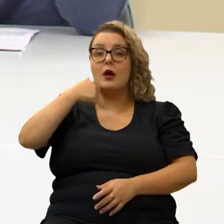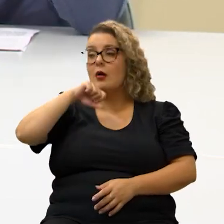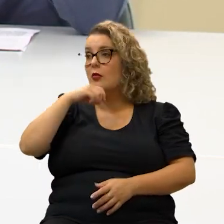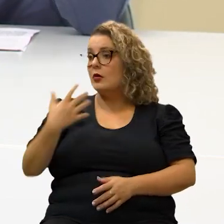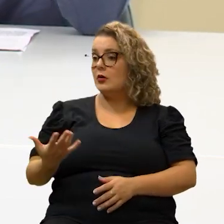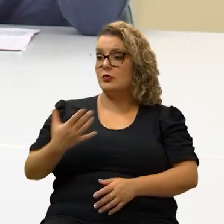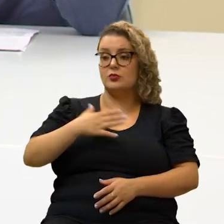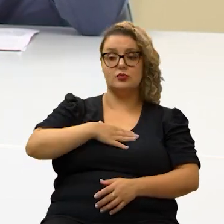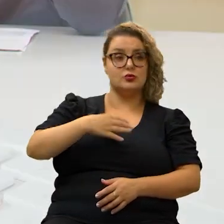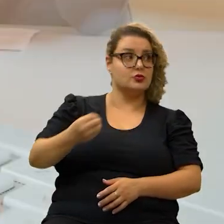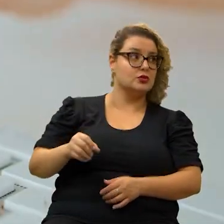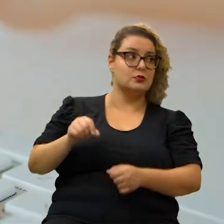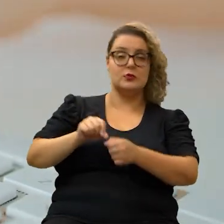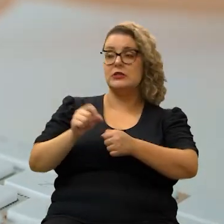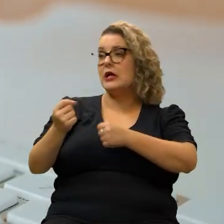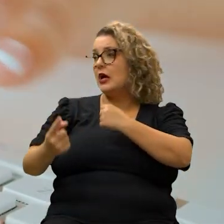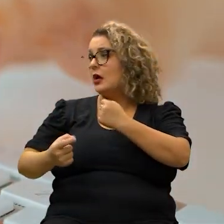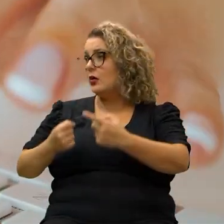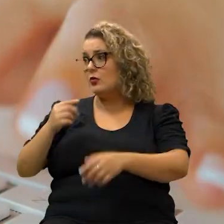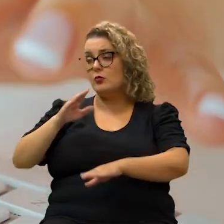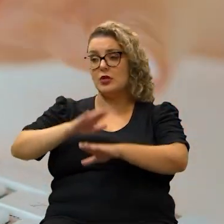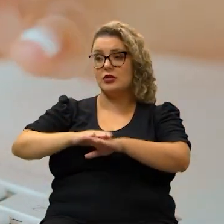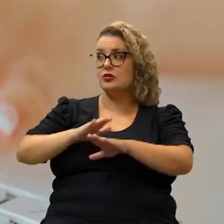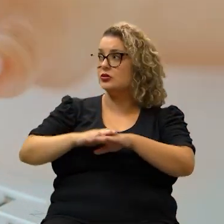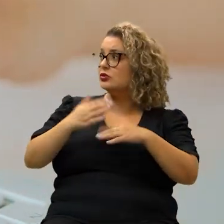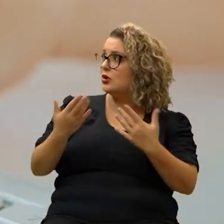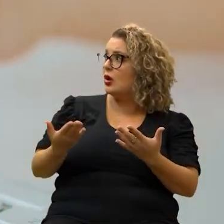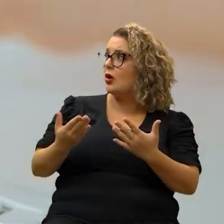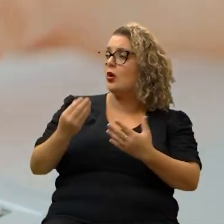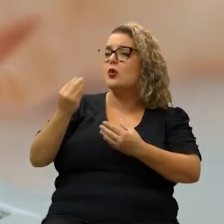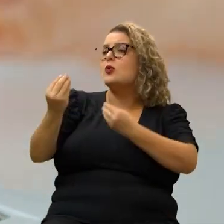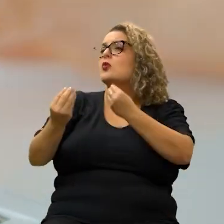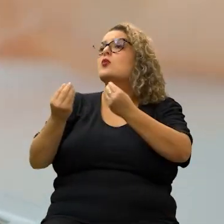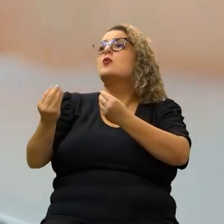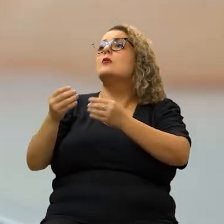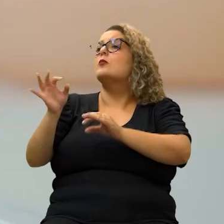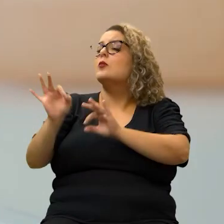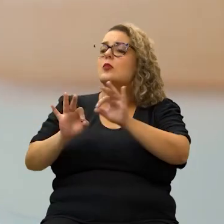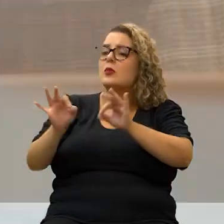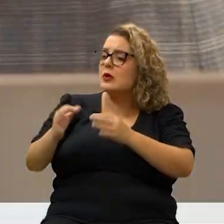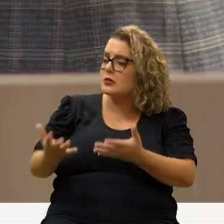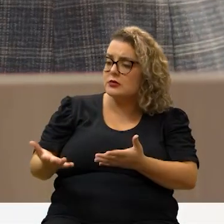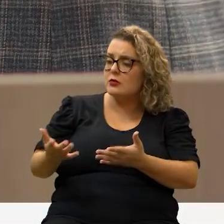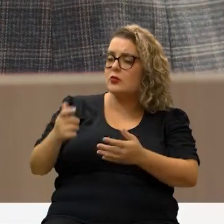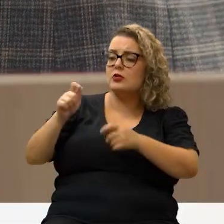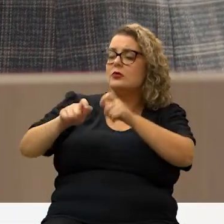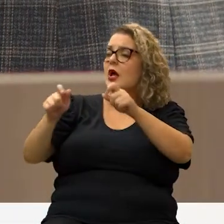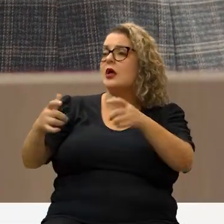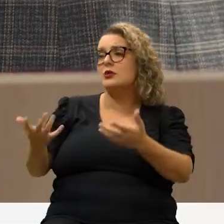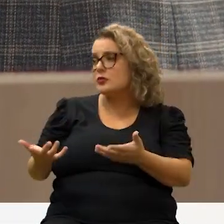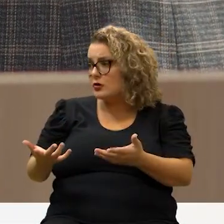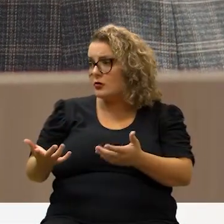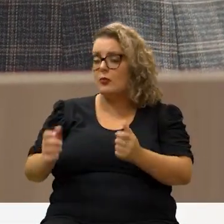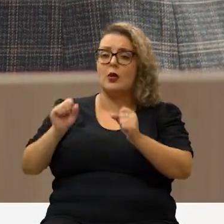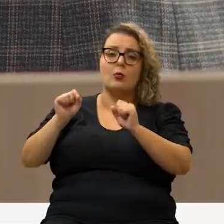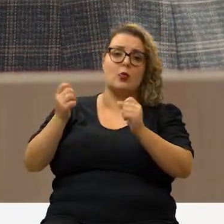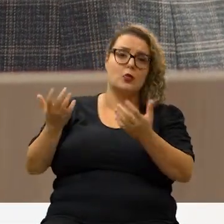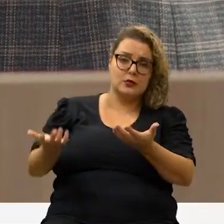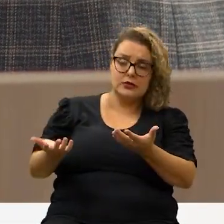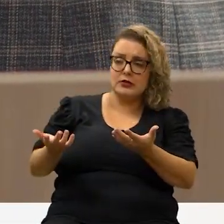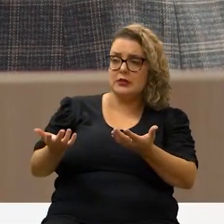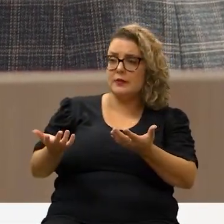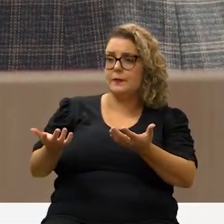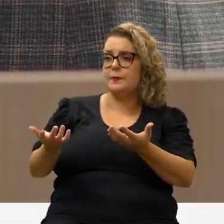pais às vezes colocam os filhos para fazerem alguma atividade como que deve ser o planejamento das pessoas para elas